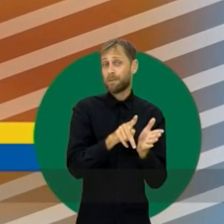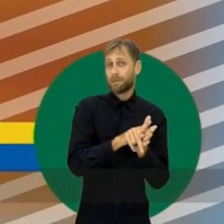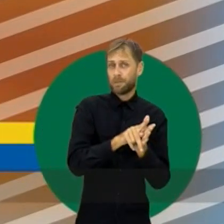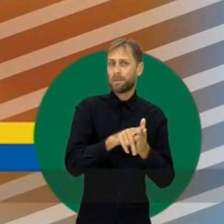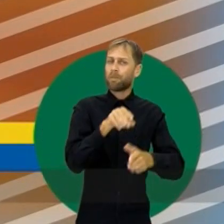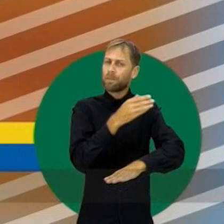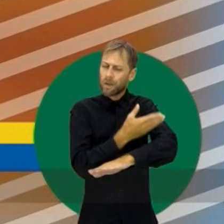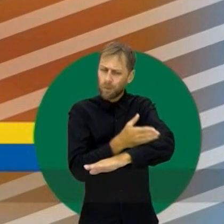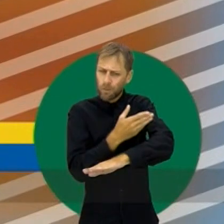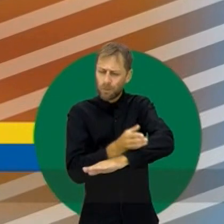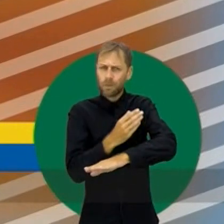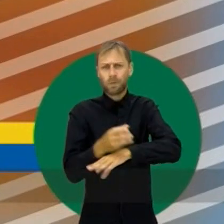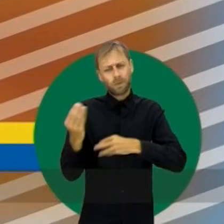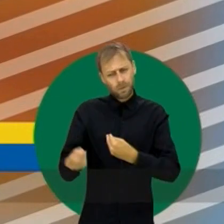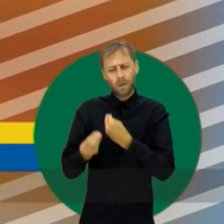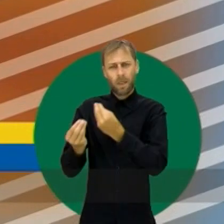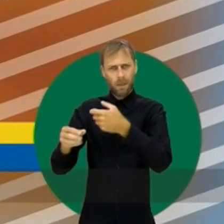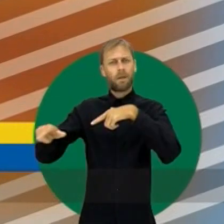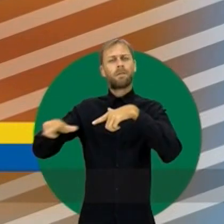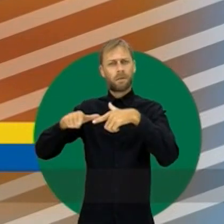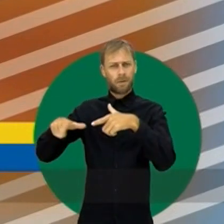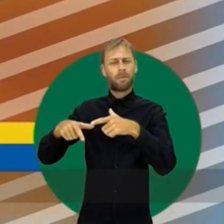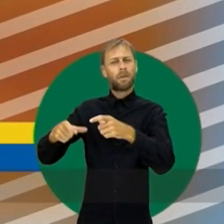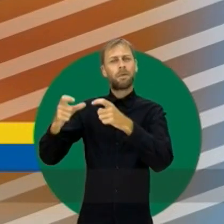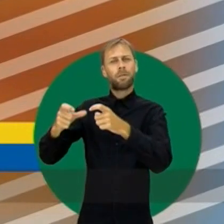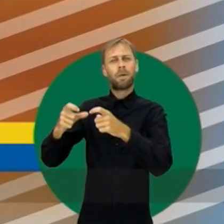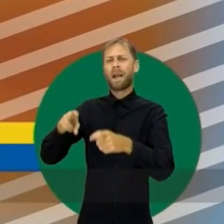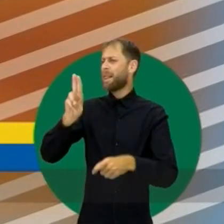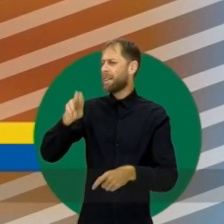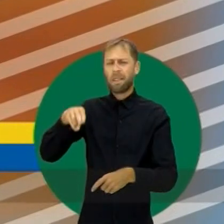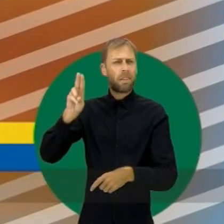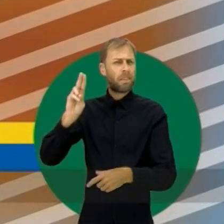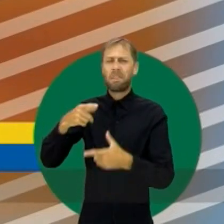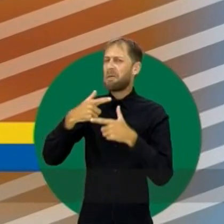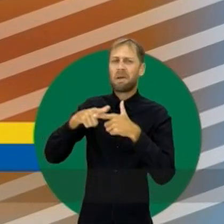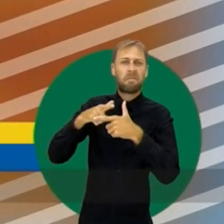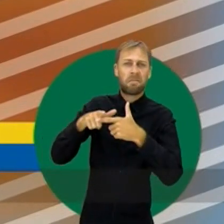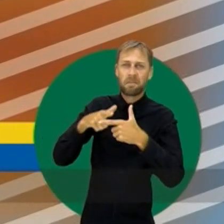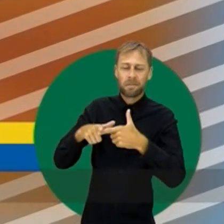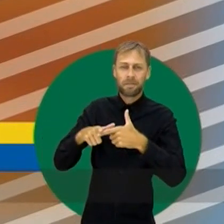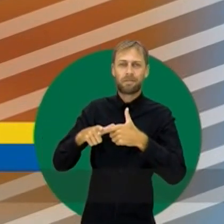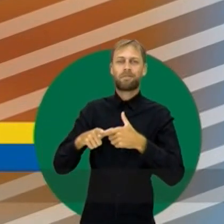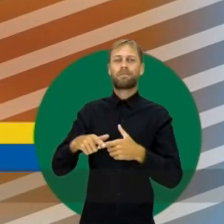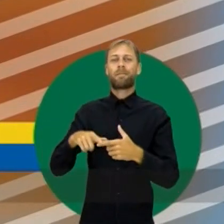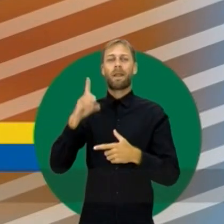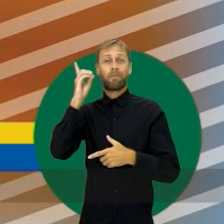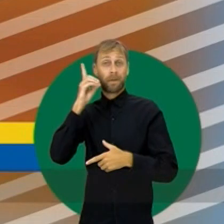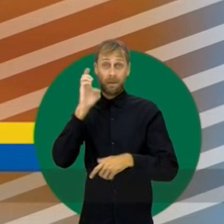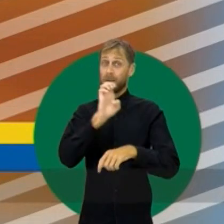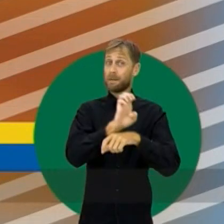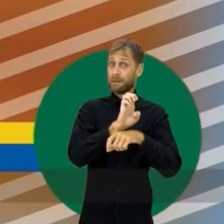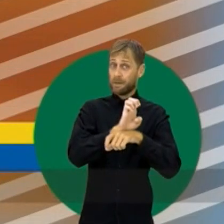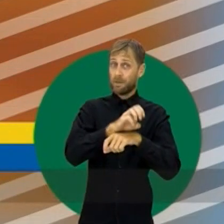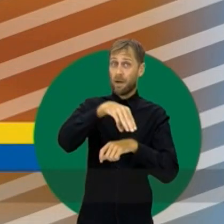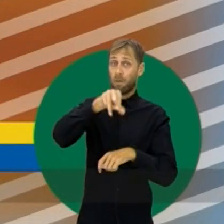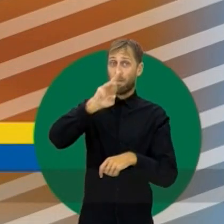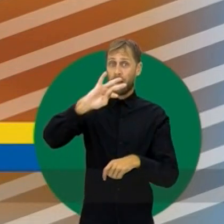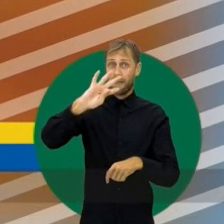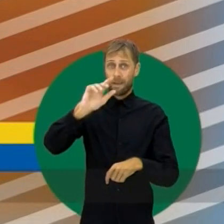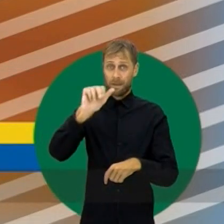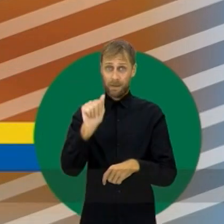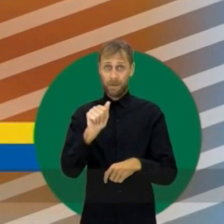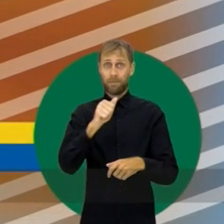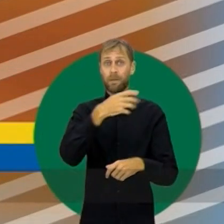Quero capacitar mulheres, oferecer uma profissão em um setor que nunca entra em crise. Sou candidata a deputado estadual